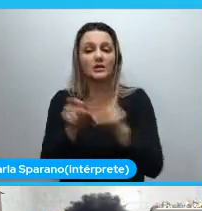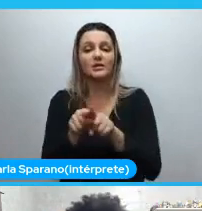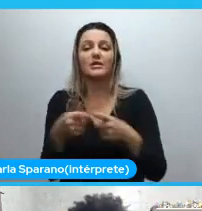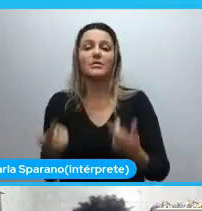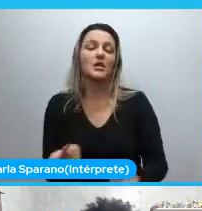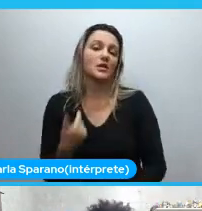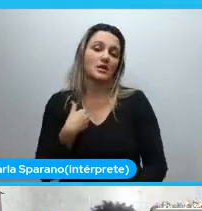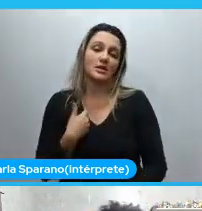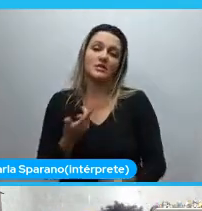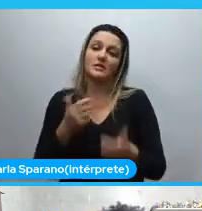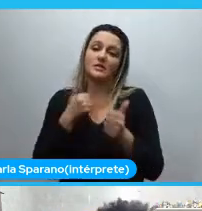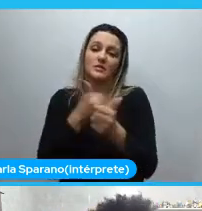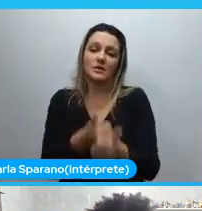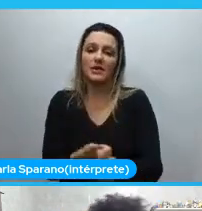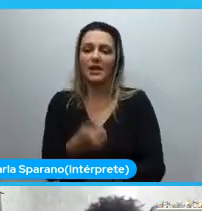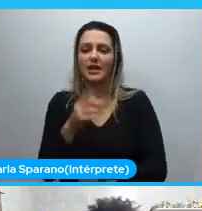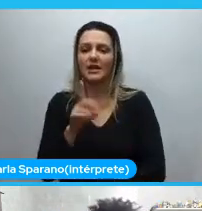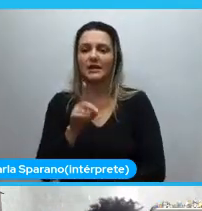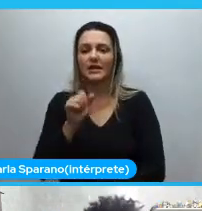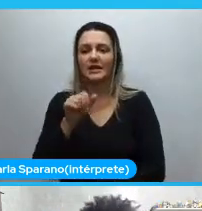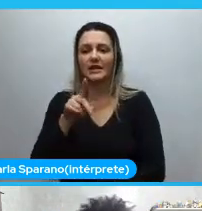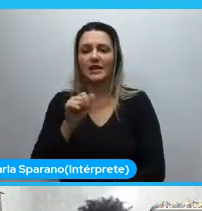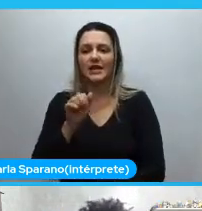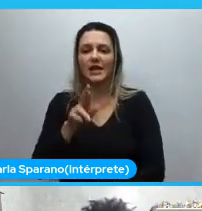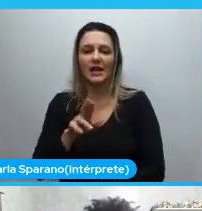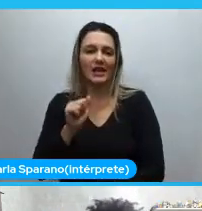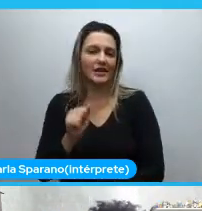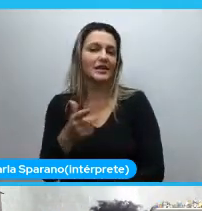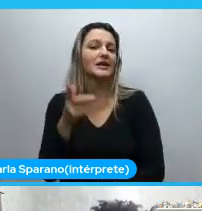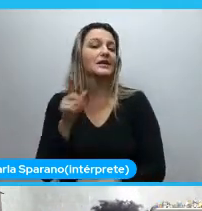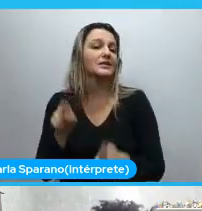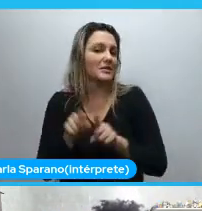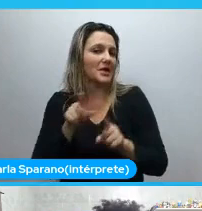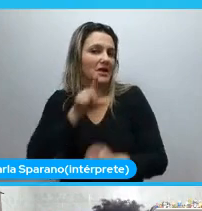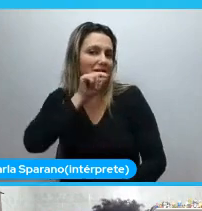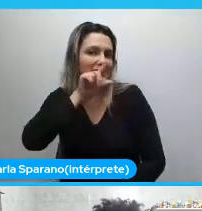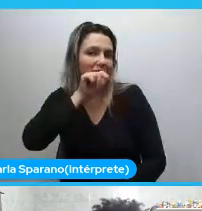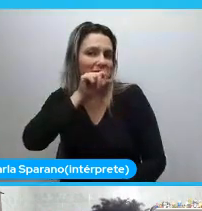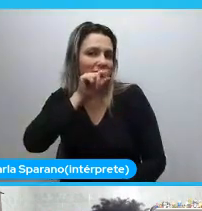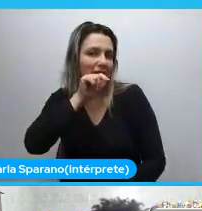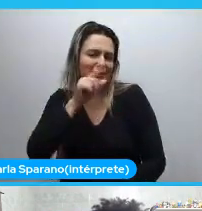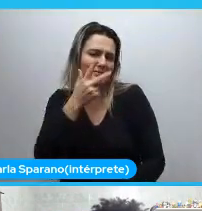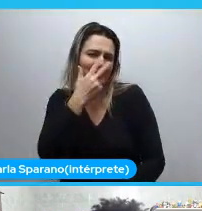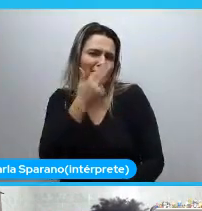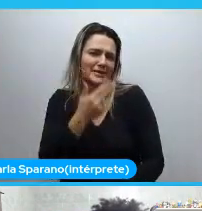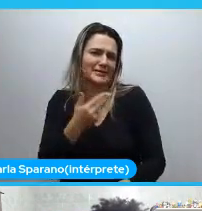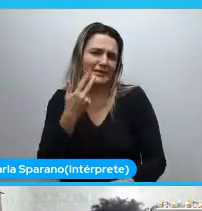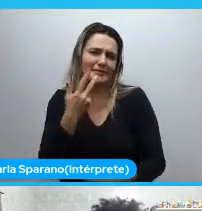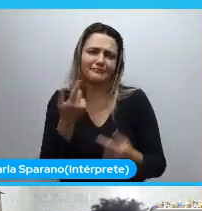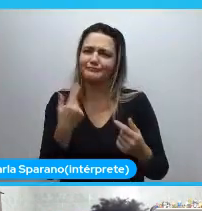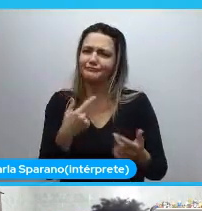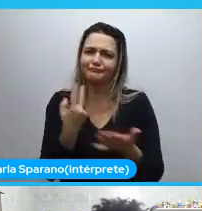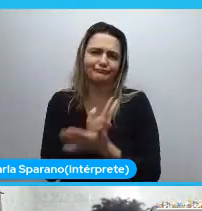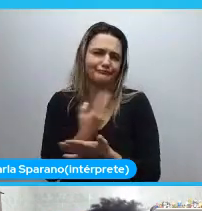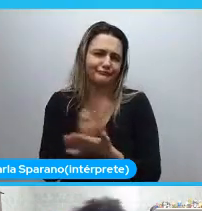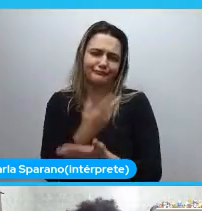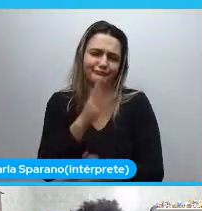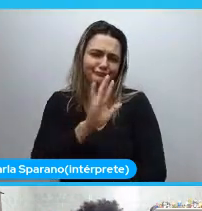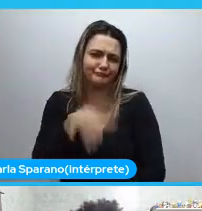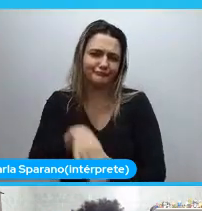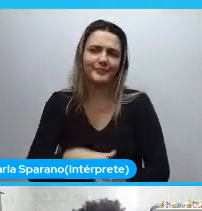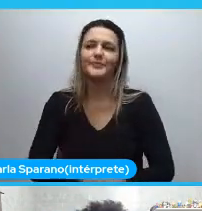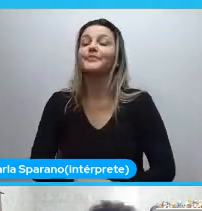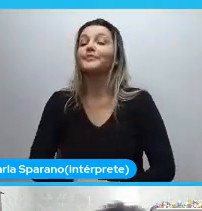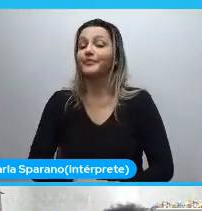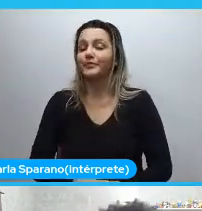segue Nina da Hora. não sei. Por que não segue. Está usando o Twitter. Totalmente errado. E aí. E aí.